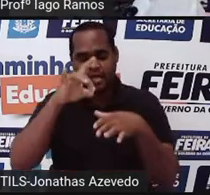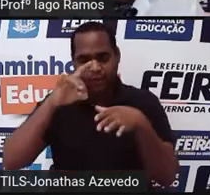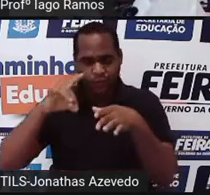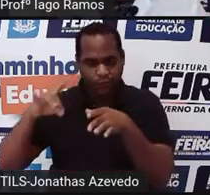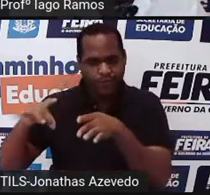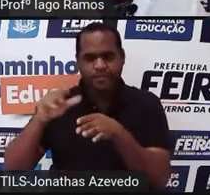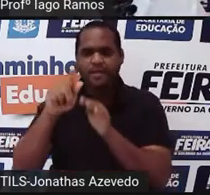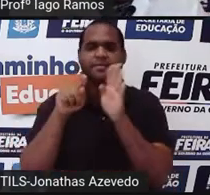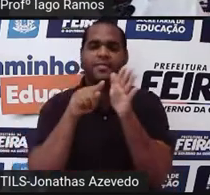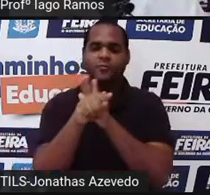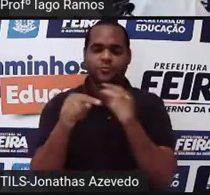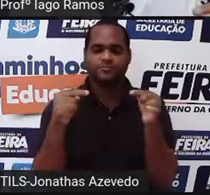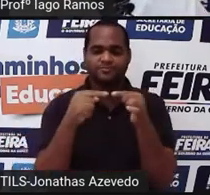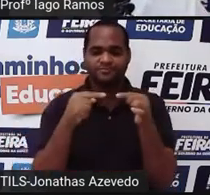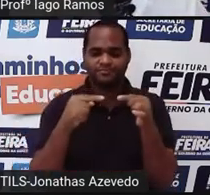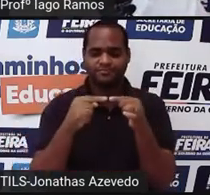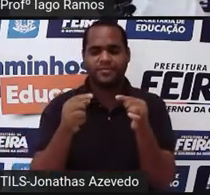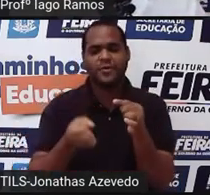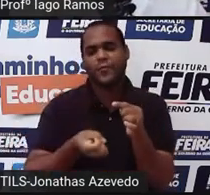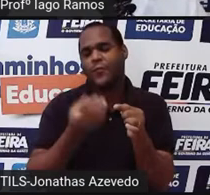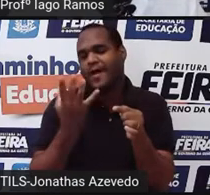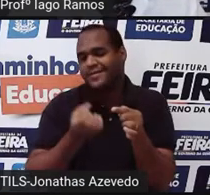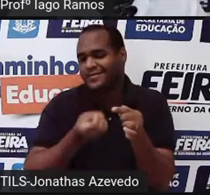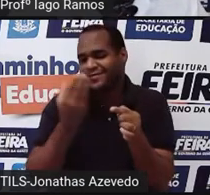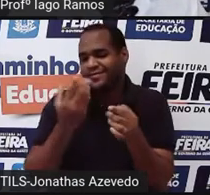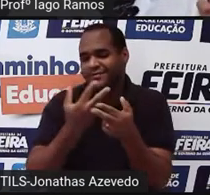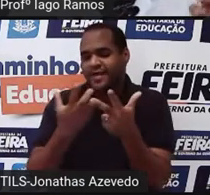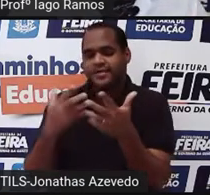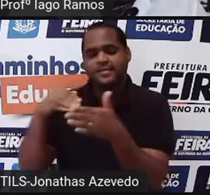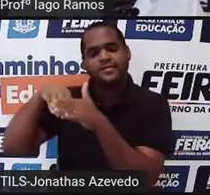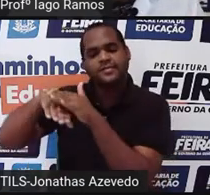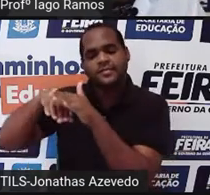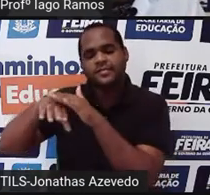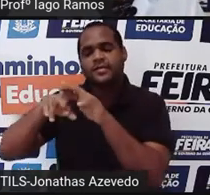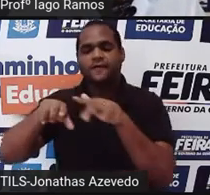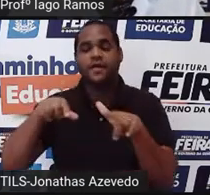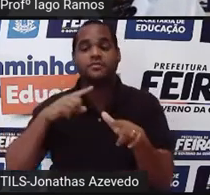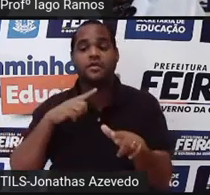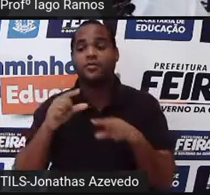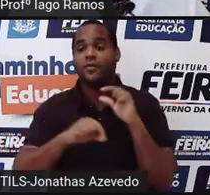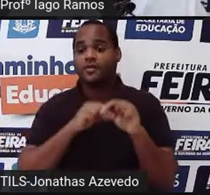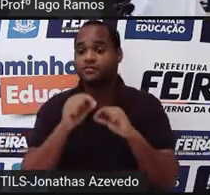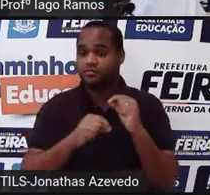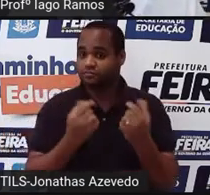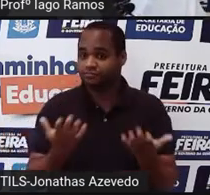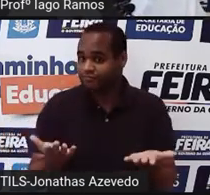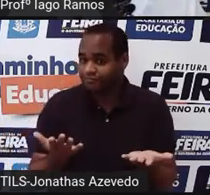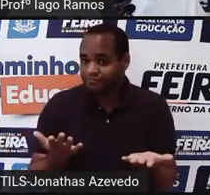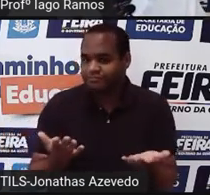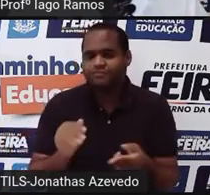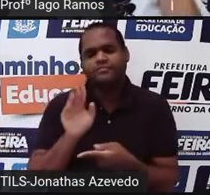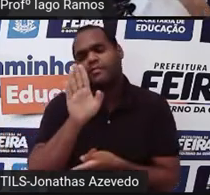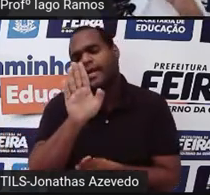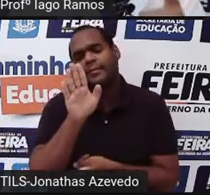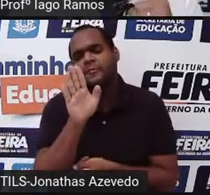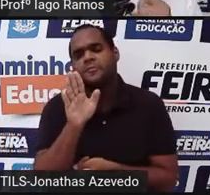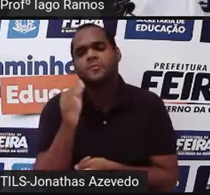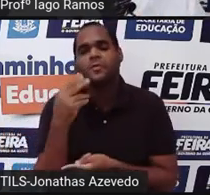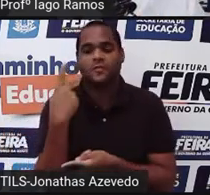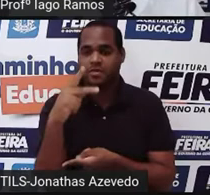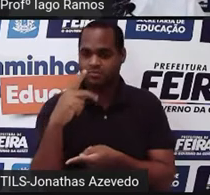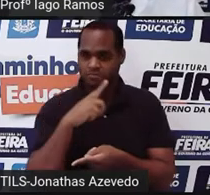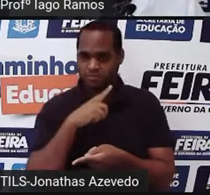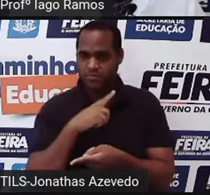pergunta é, quantos documentos existem no armário, tá bom? Mas tá